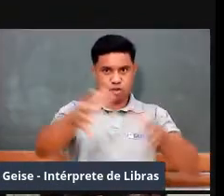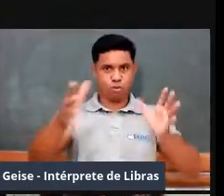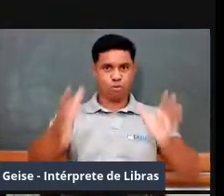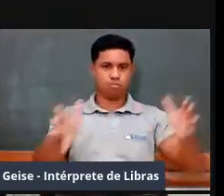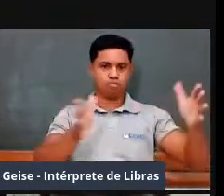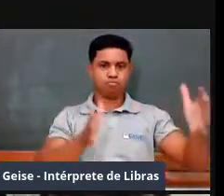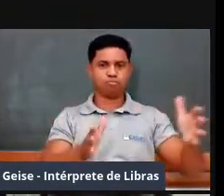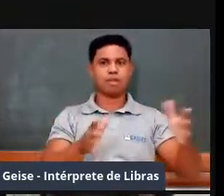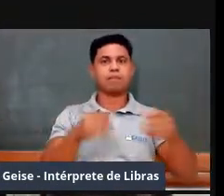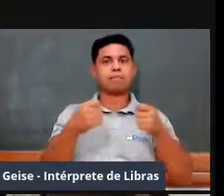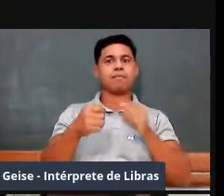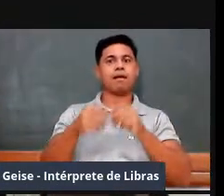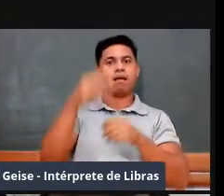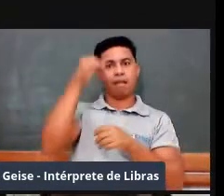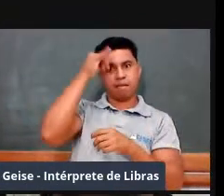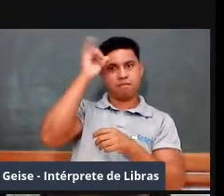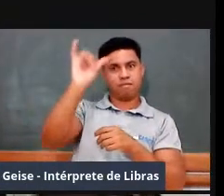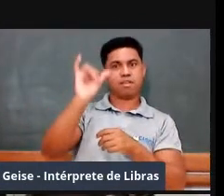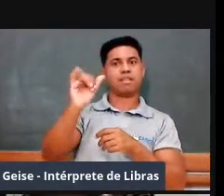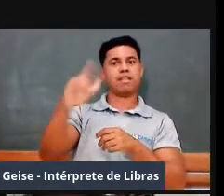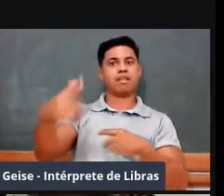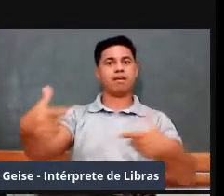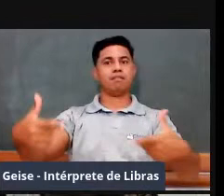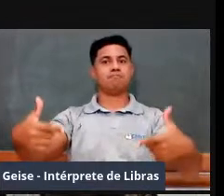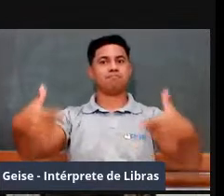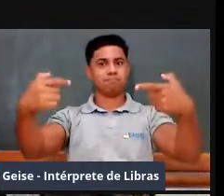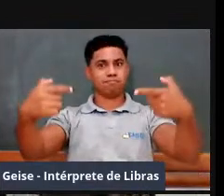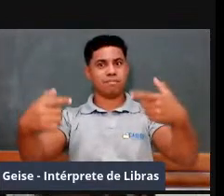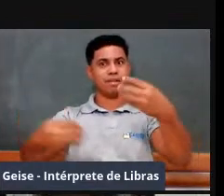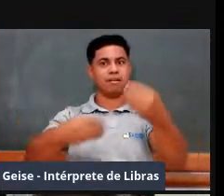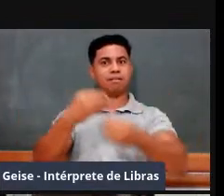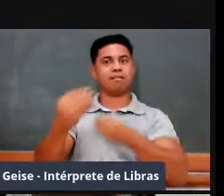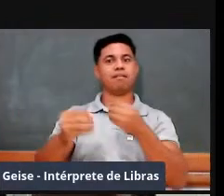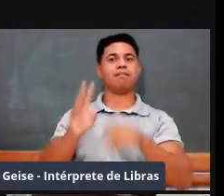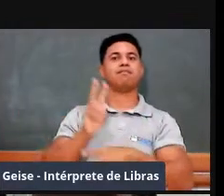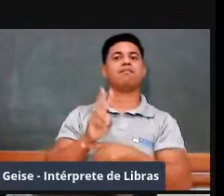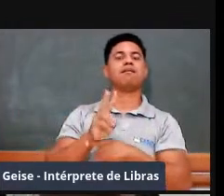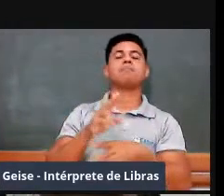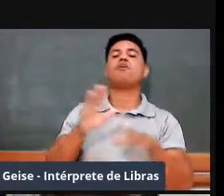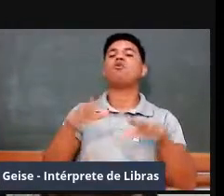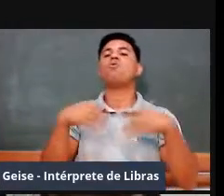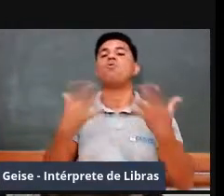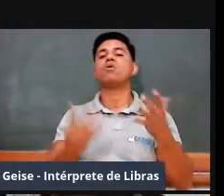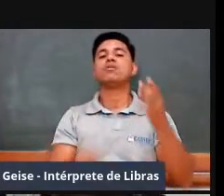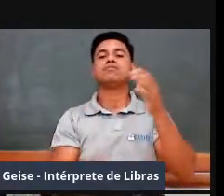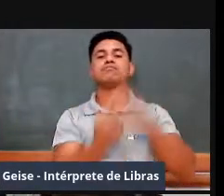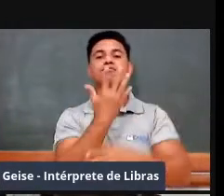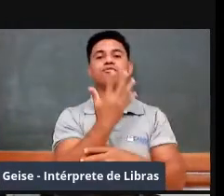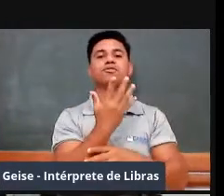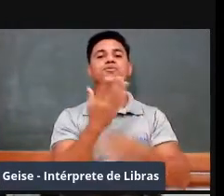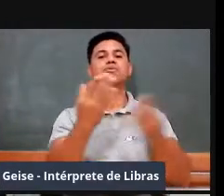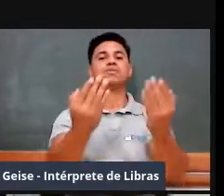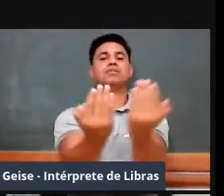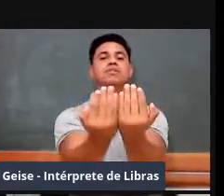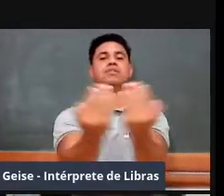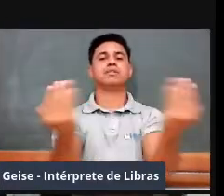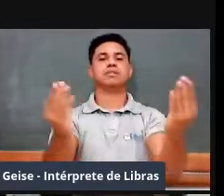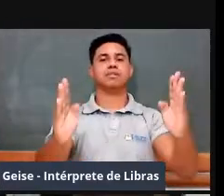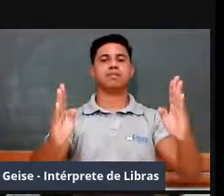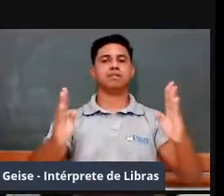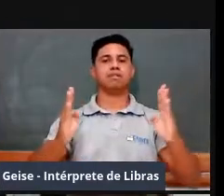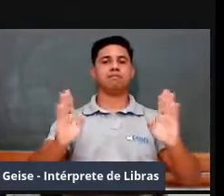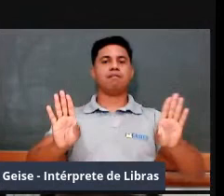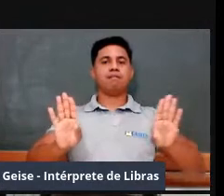onde é que vão ser construídos esses fortes? Na figura, você vê os pontinhos aí vermelhos, não é? Os fortes são